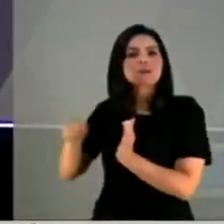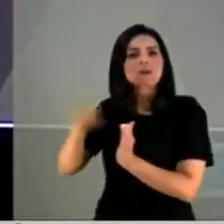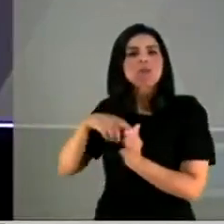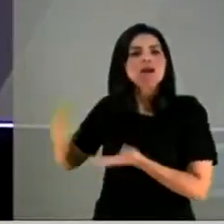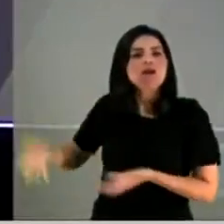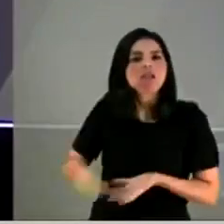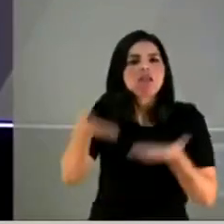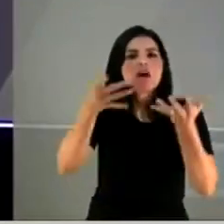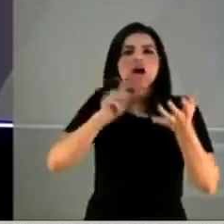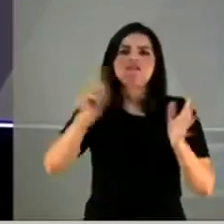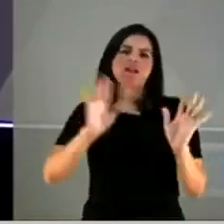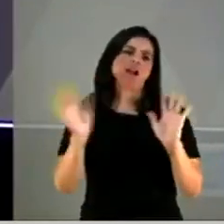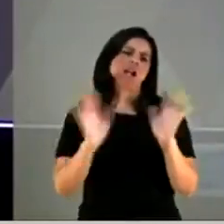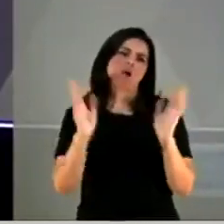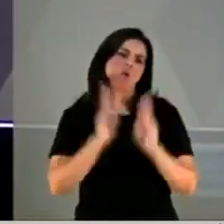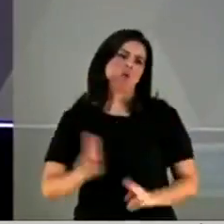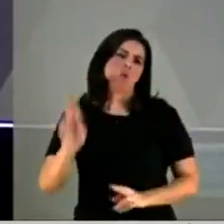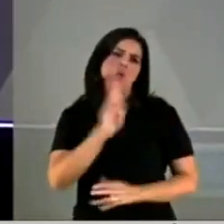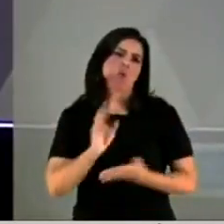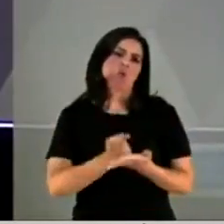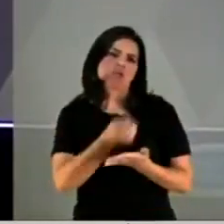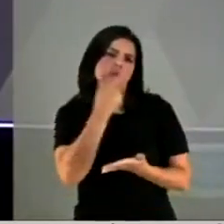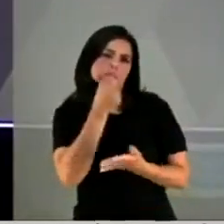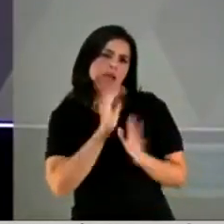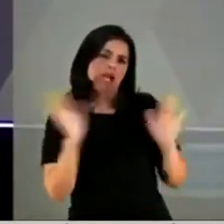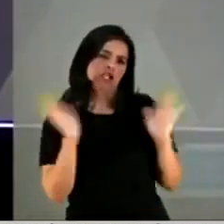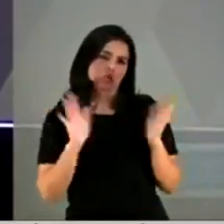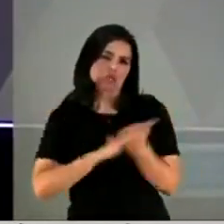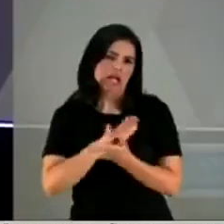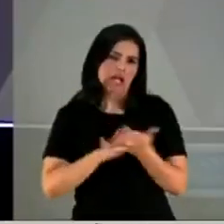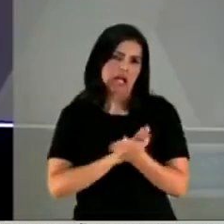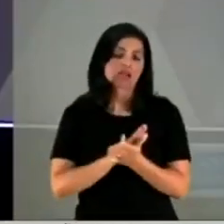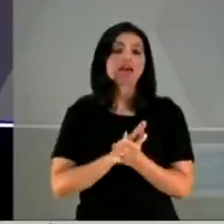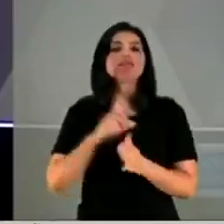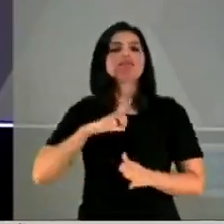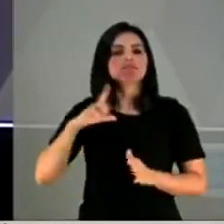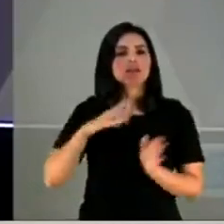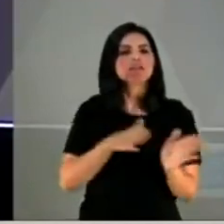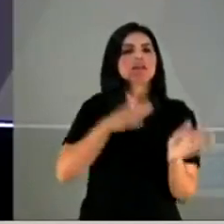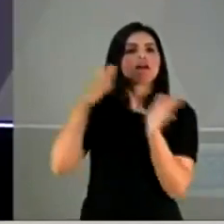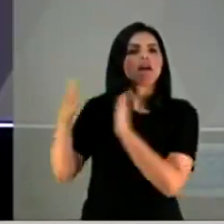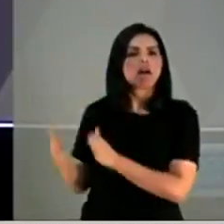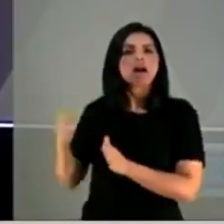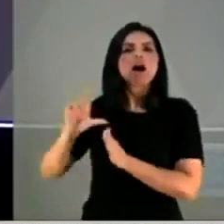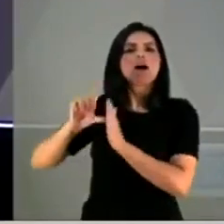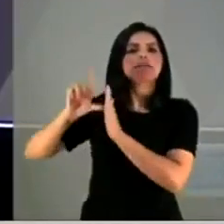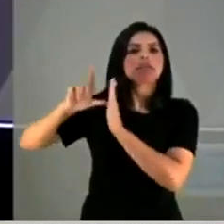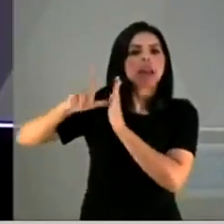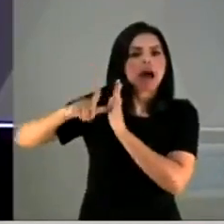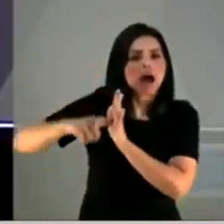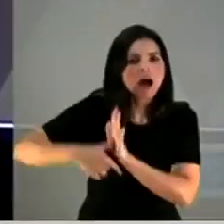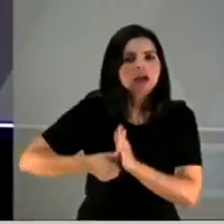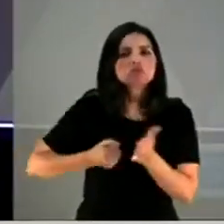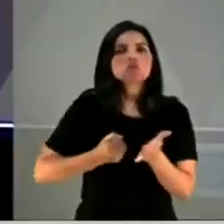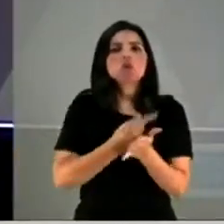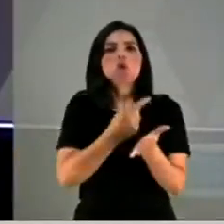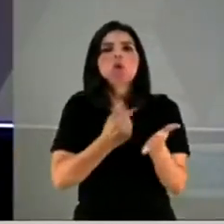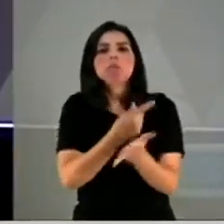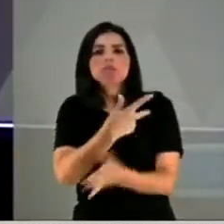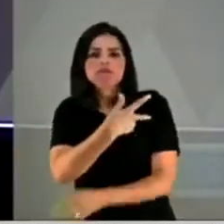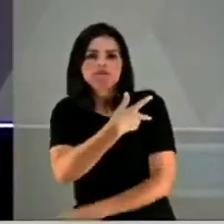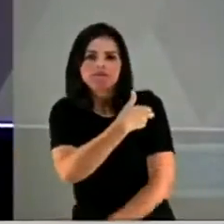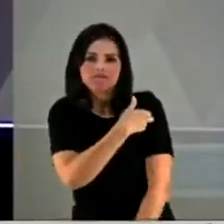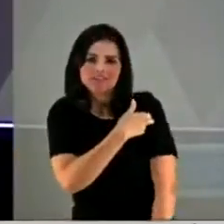não farmacológicas. Paralelamente, houve deliberado atraso na aquisição de imunizantes